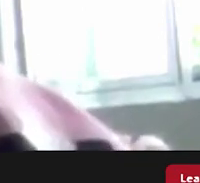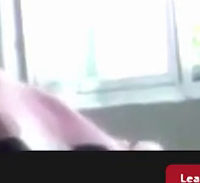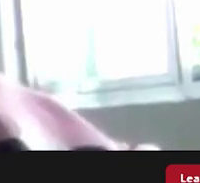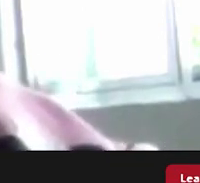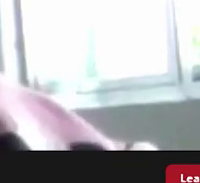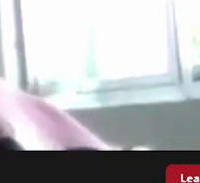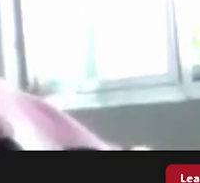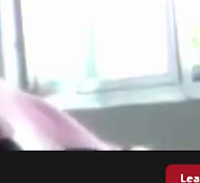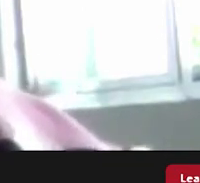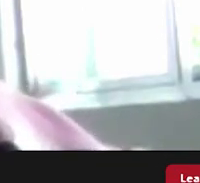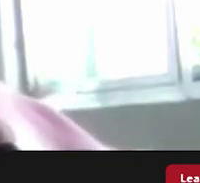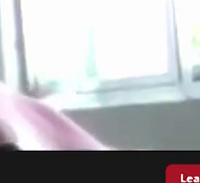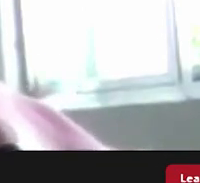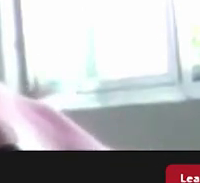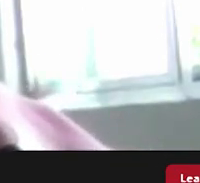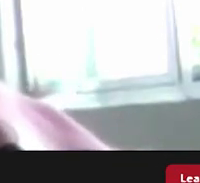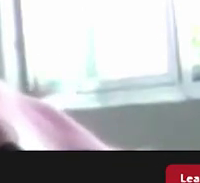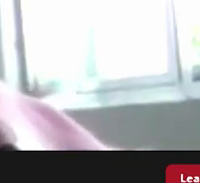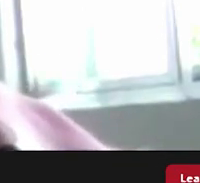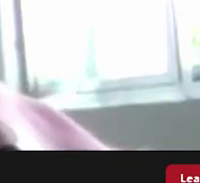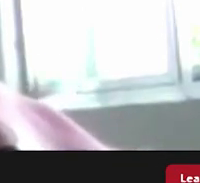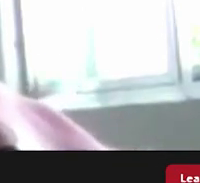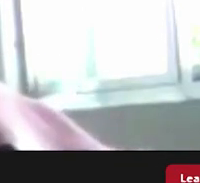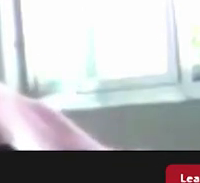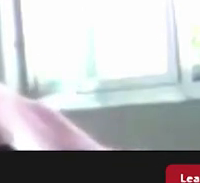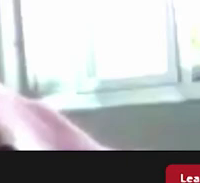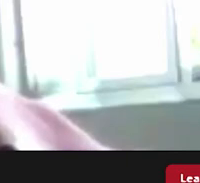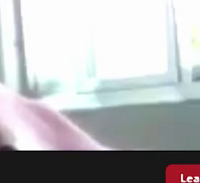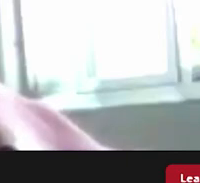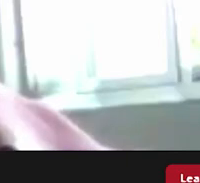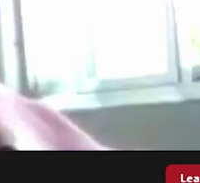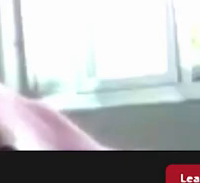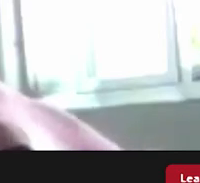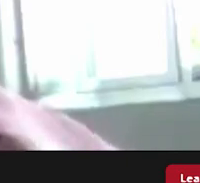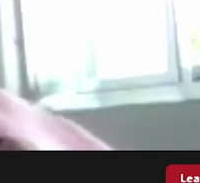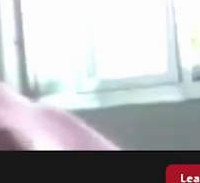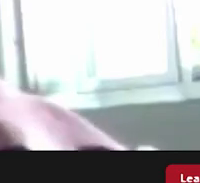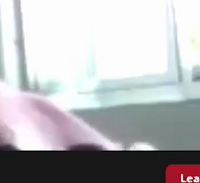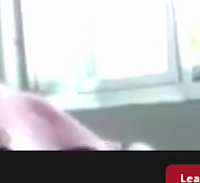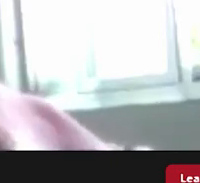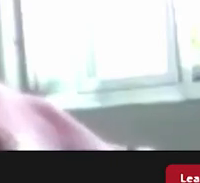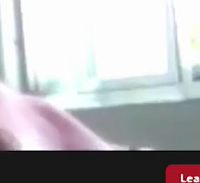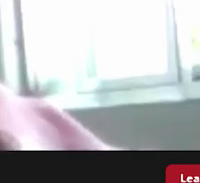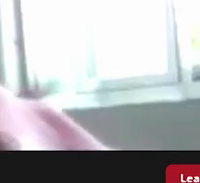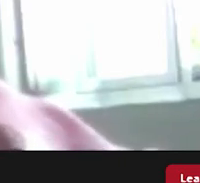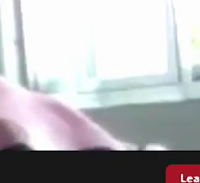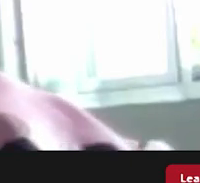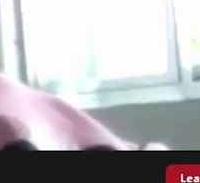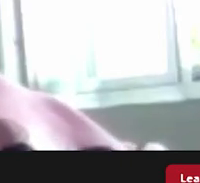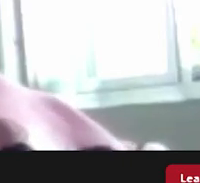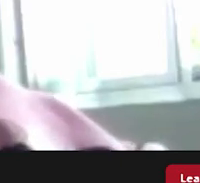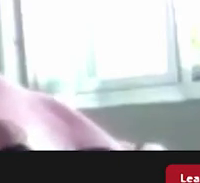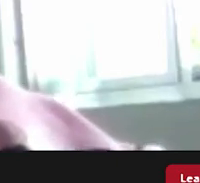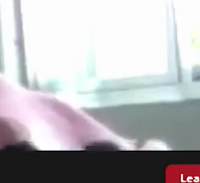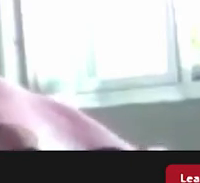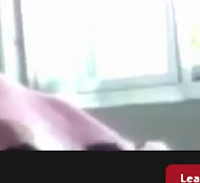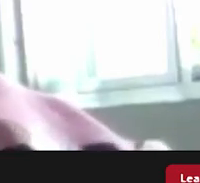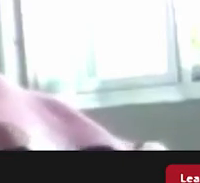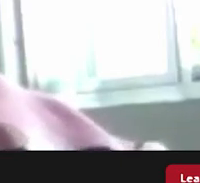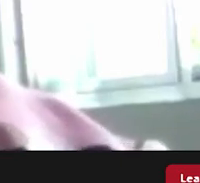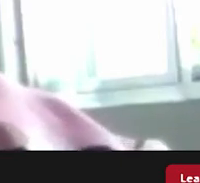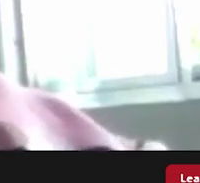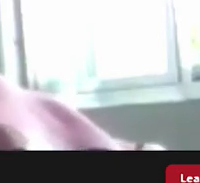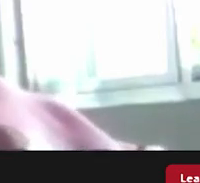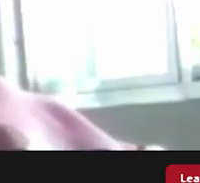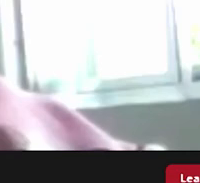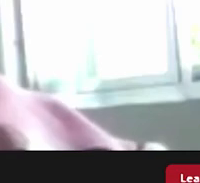acesso ao patrimônio cultural arquitetônico do Rio em todas as suas dimensões queria também falar das